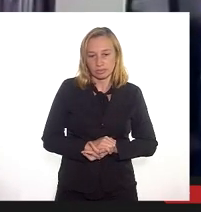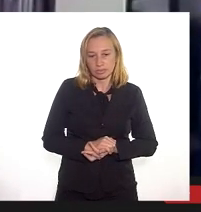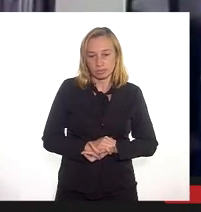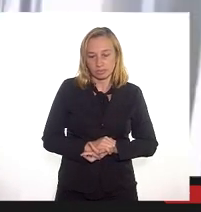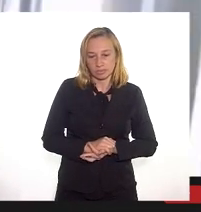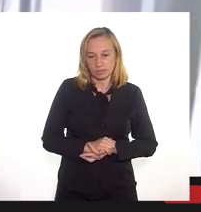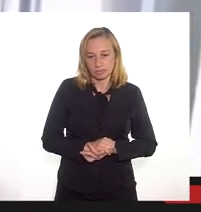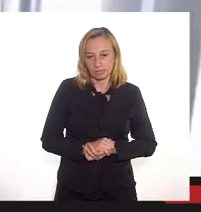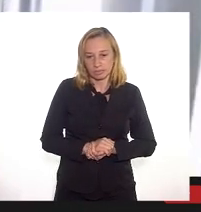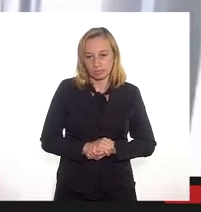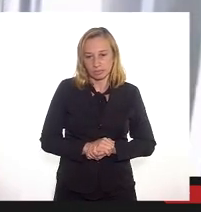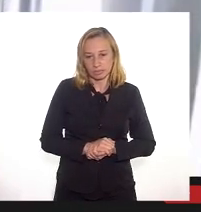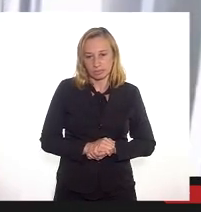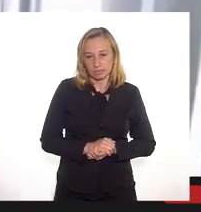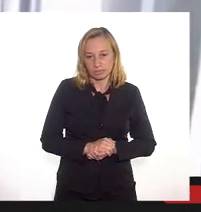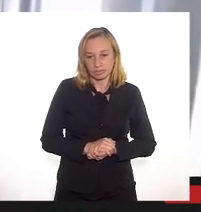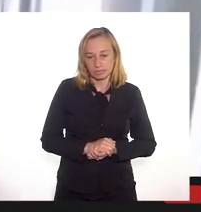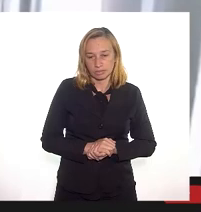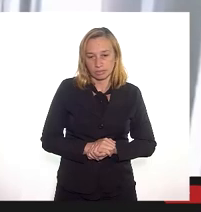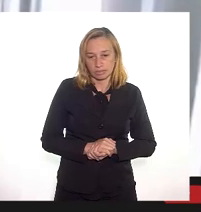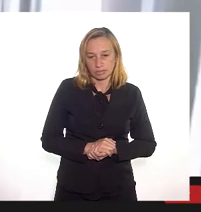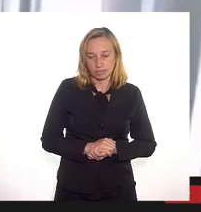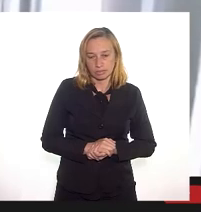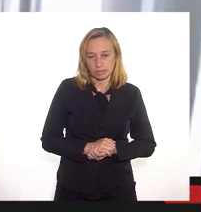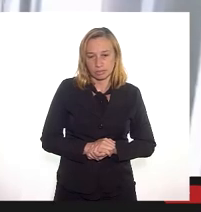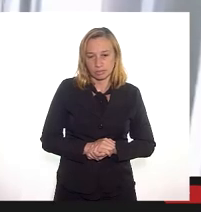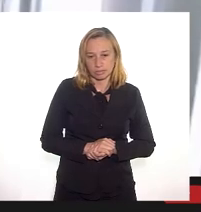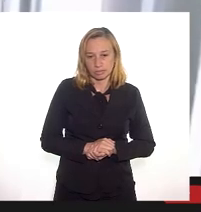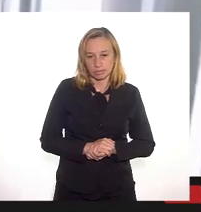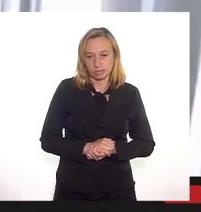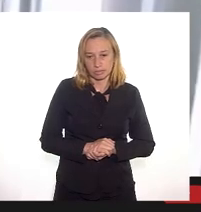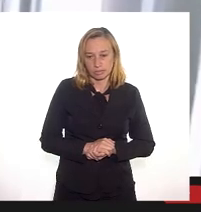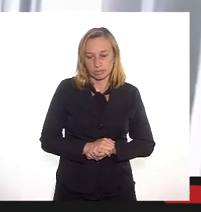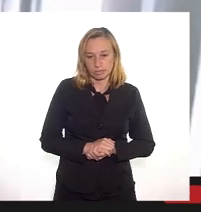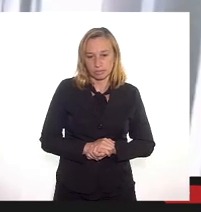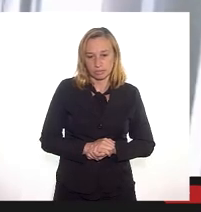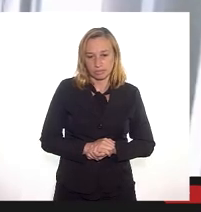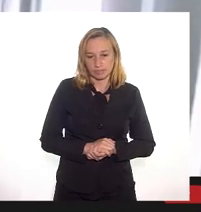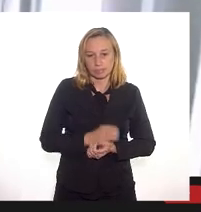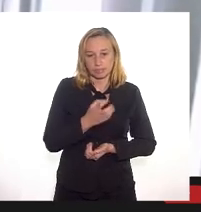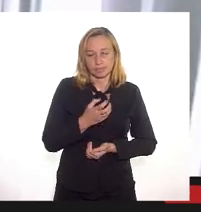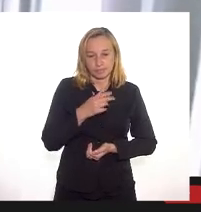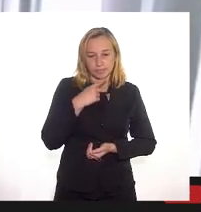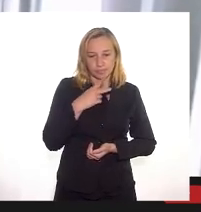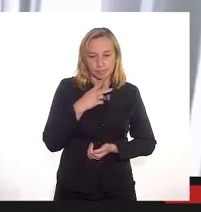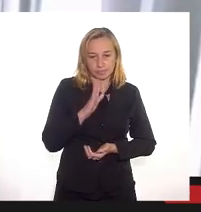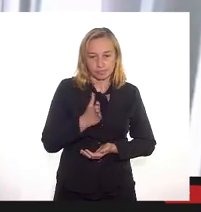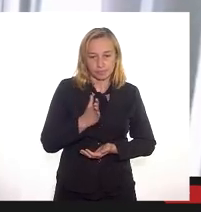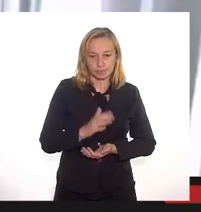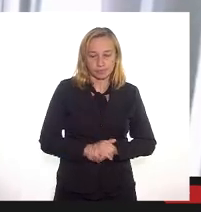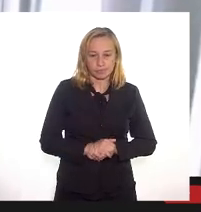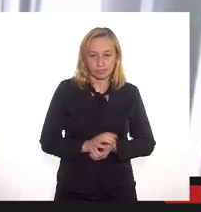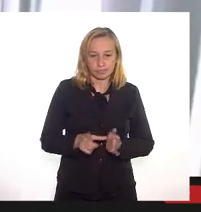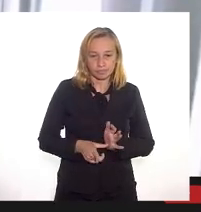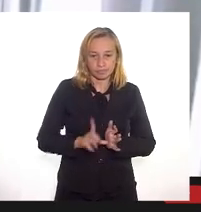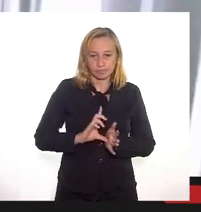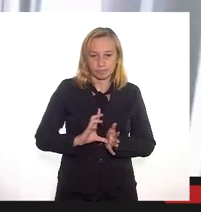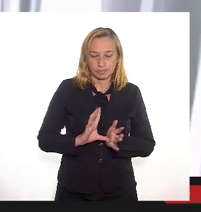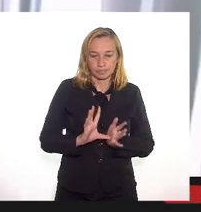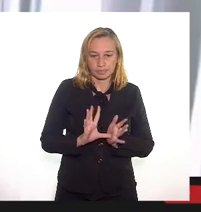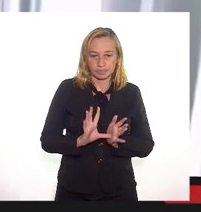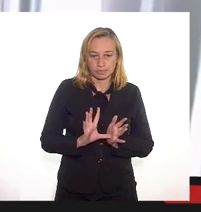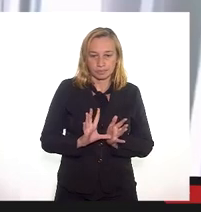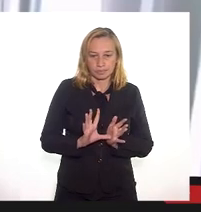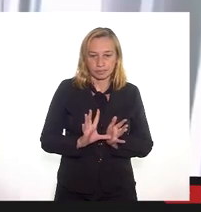que acumula a água das chuvas bom eu queria passar a palavra agora porque antes de começar uma